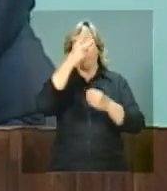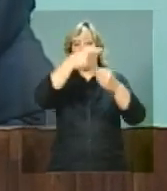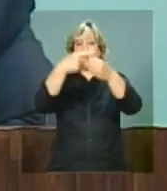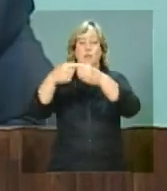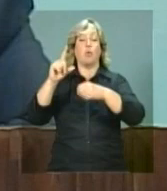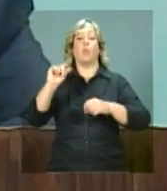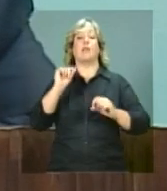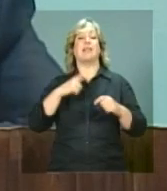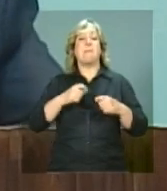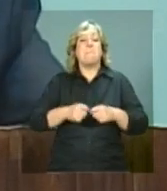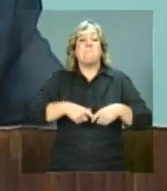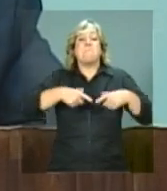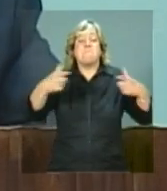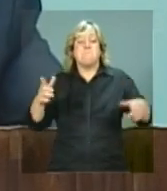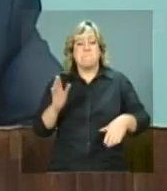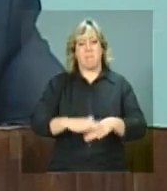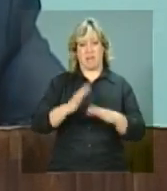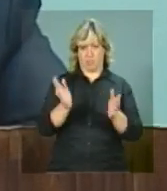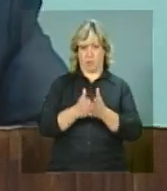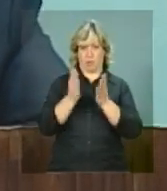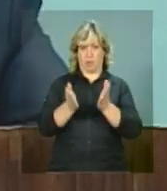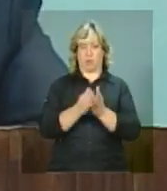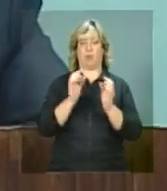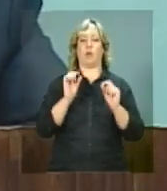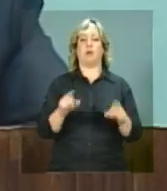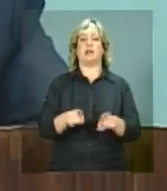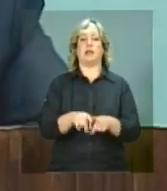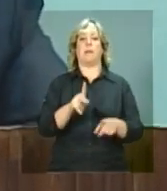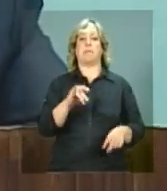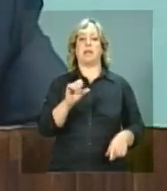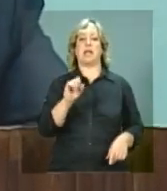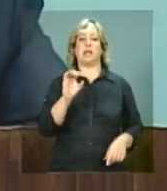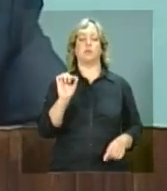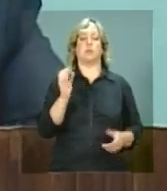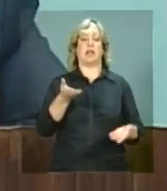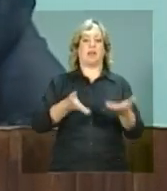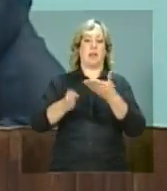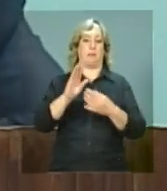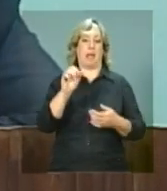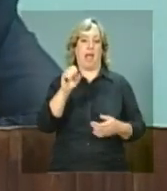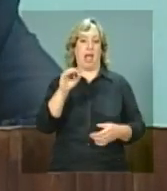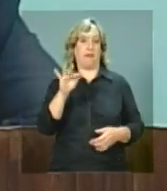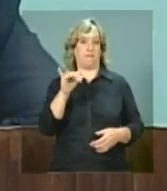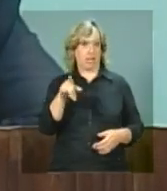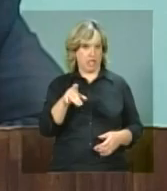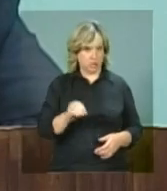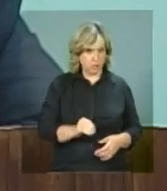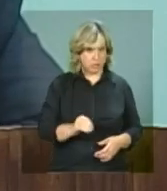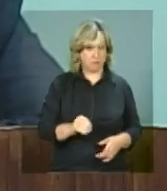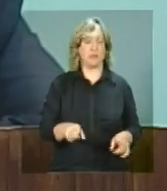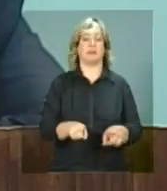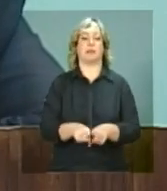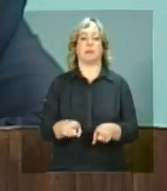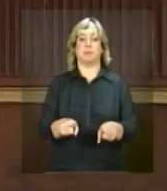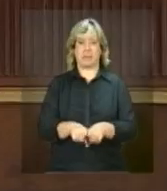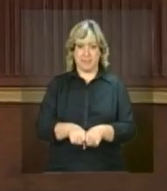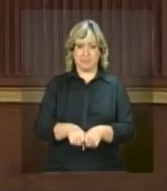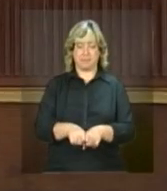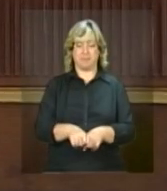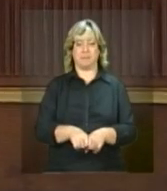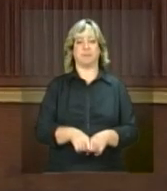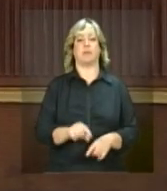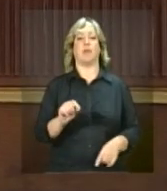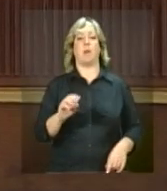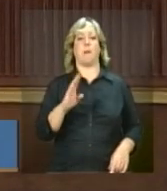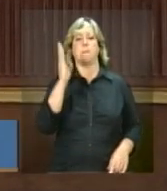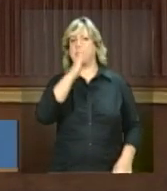de população em cima de pobreza. Assim está acontecendo com o piso de atenção básica fixo. Até então, ministra, como a senhora bem sabe, o